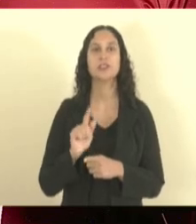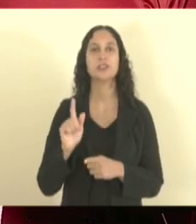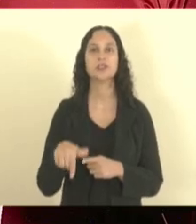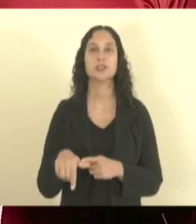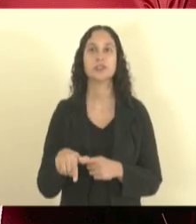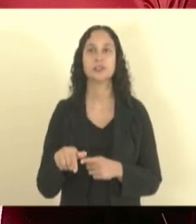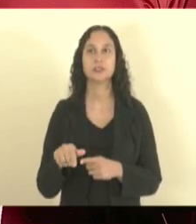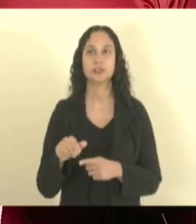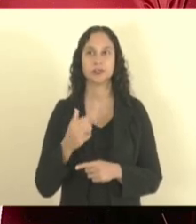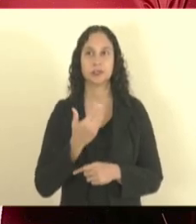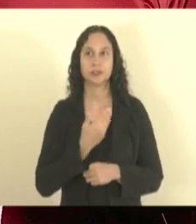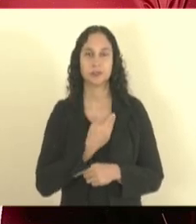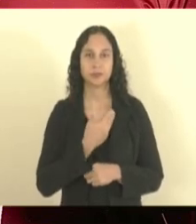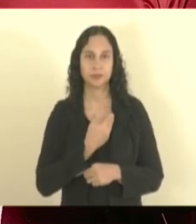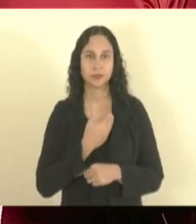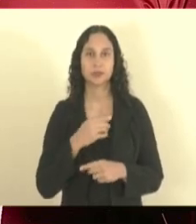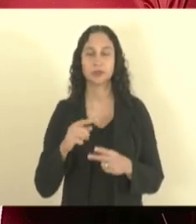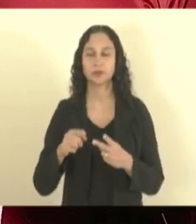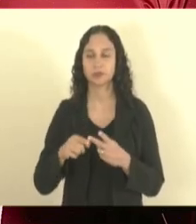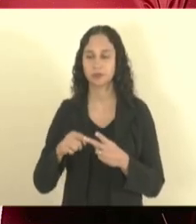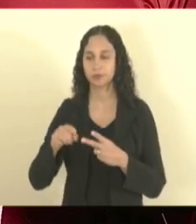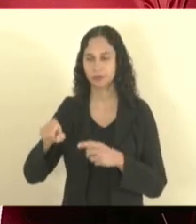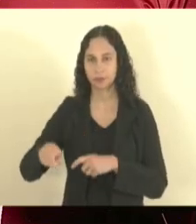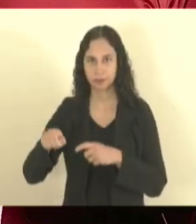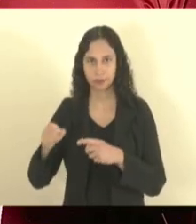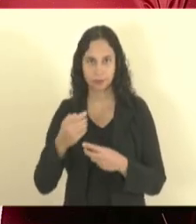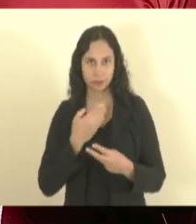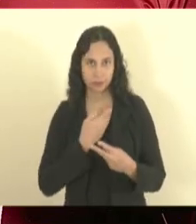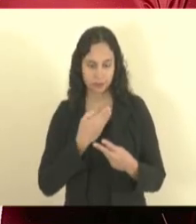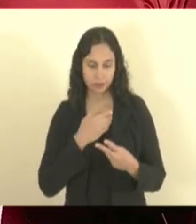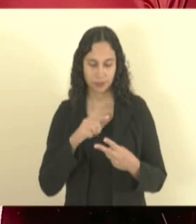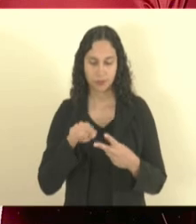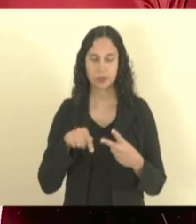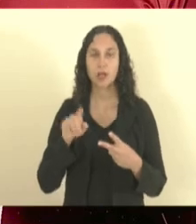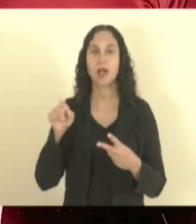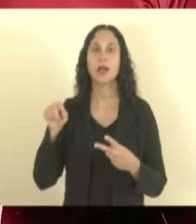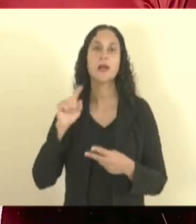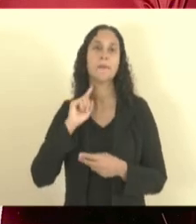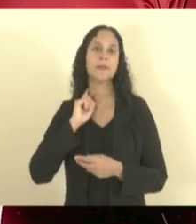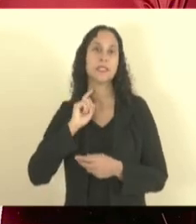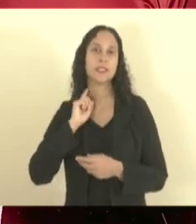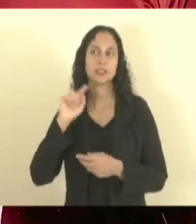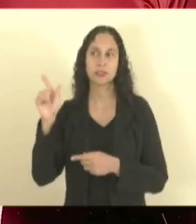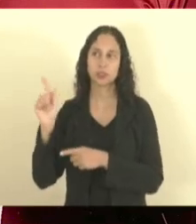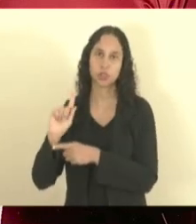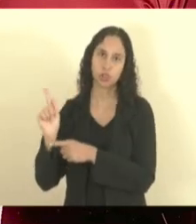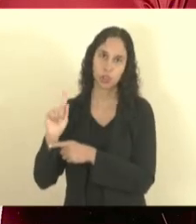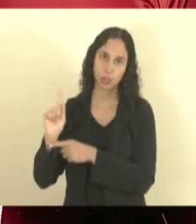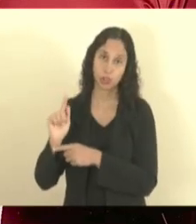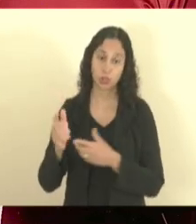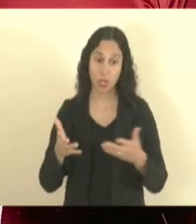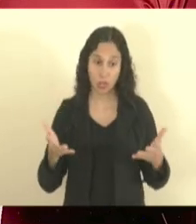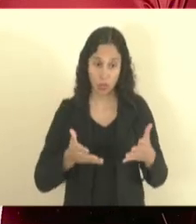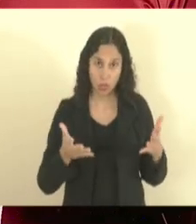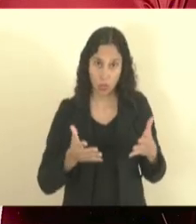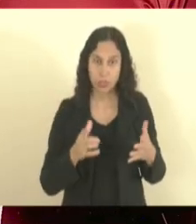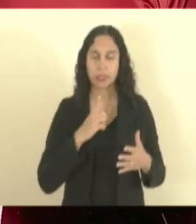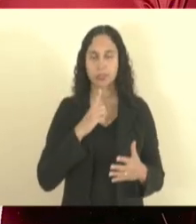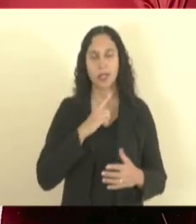Crede Amigo e do Agro Amigo era em Minas. E aí nós conseguimos trazer esse ano, no início do ano e agora